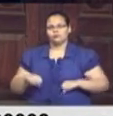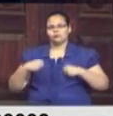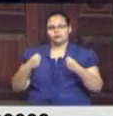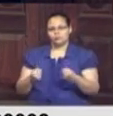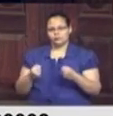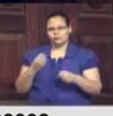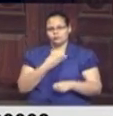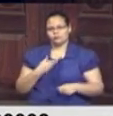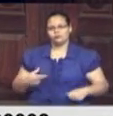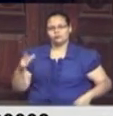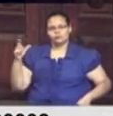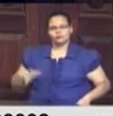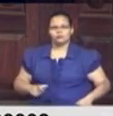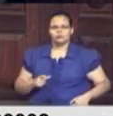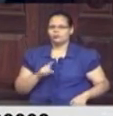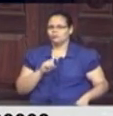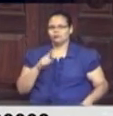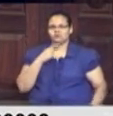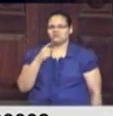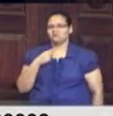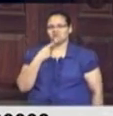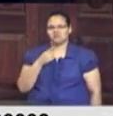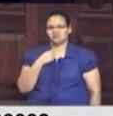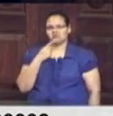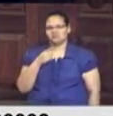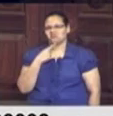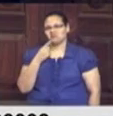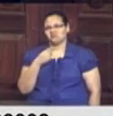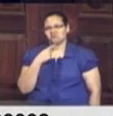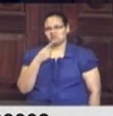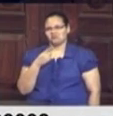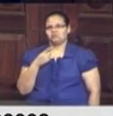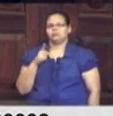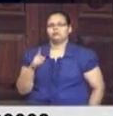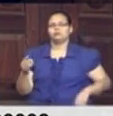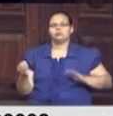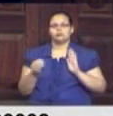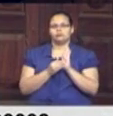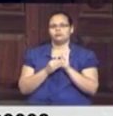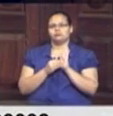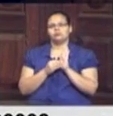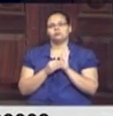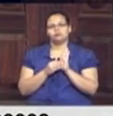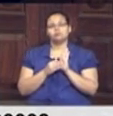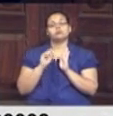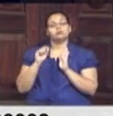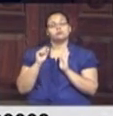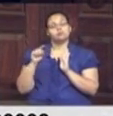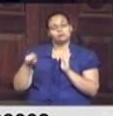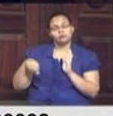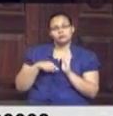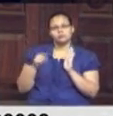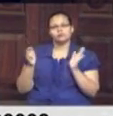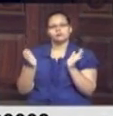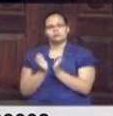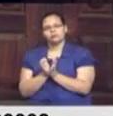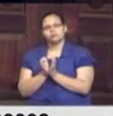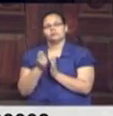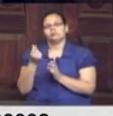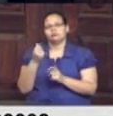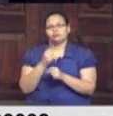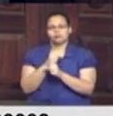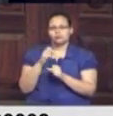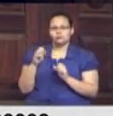do governo, não se conseguiu implementar a emenda, suprimindo aquilo que a Comissão de Orçamento e Finanças